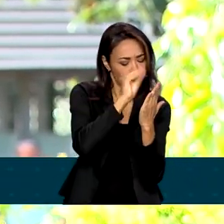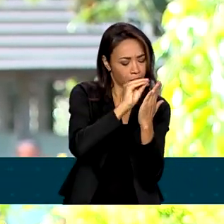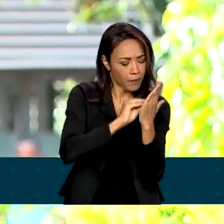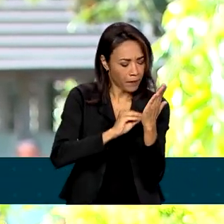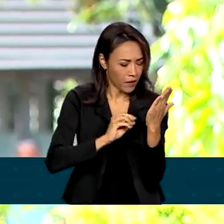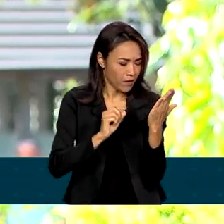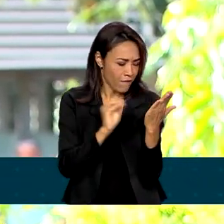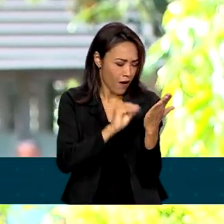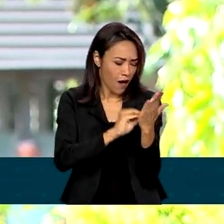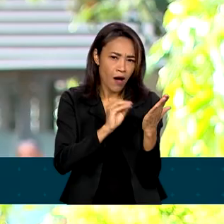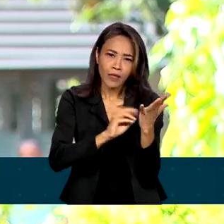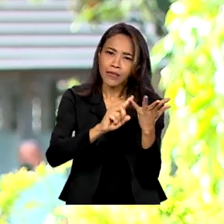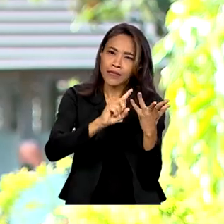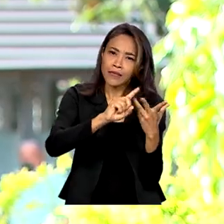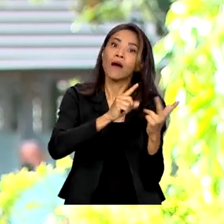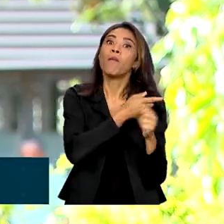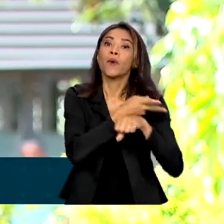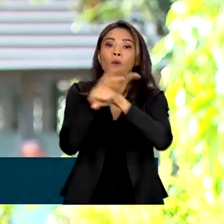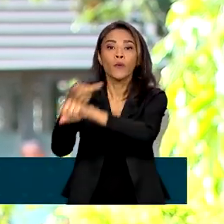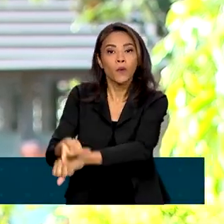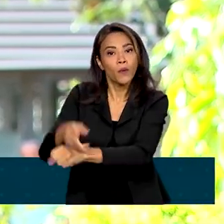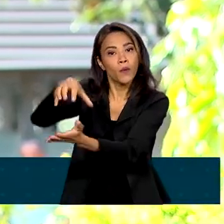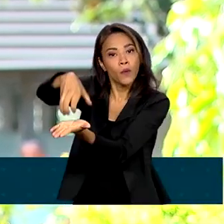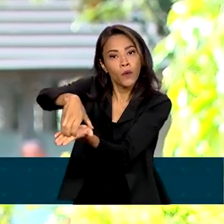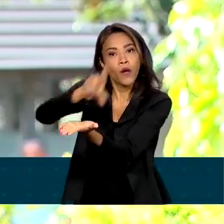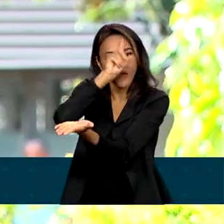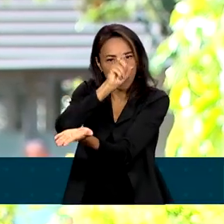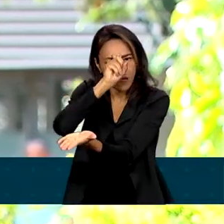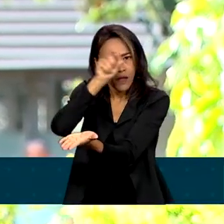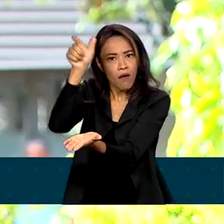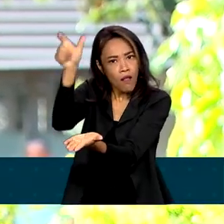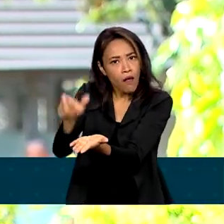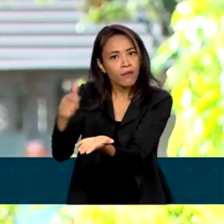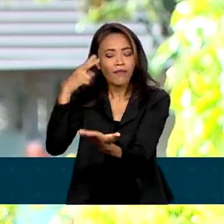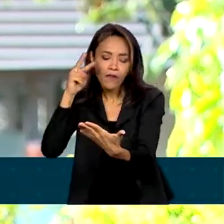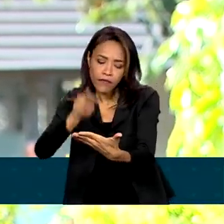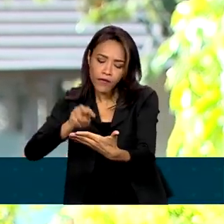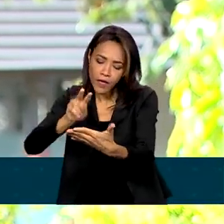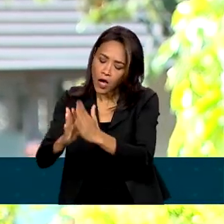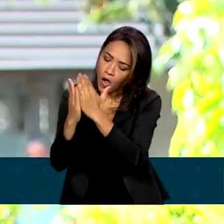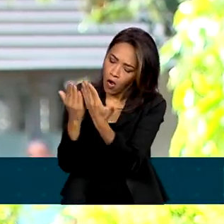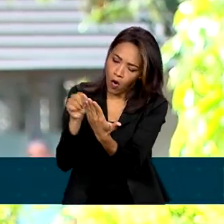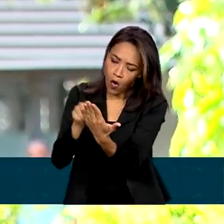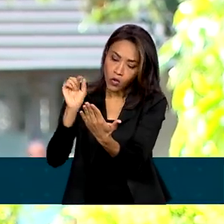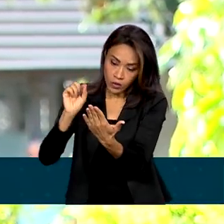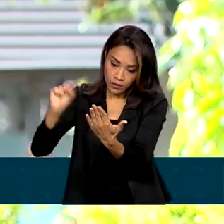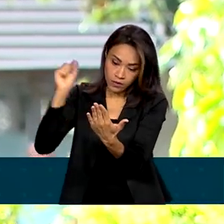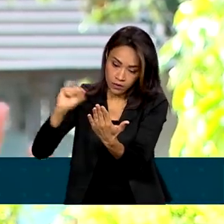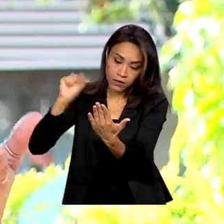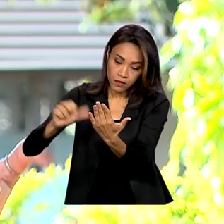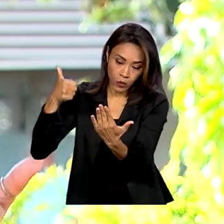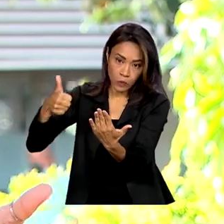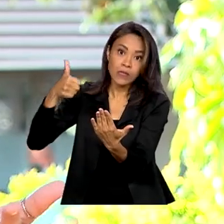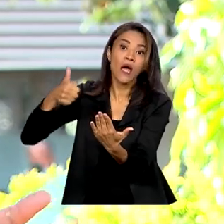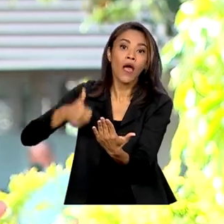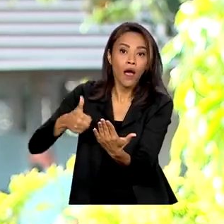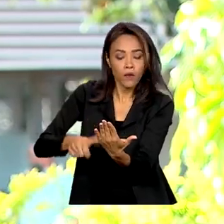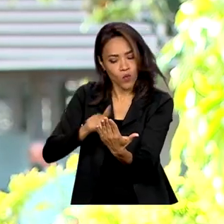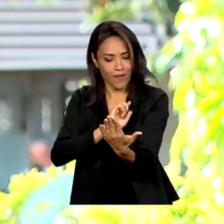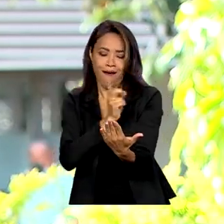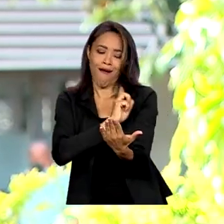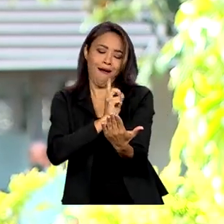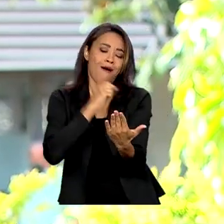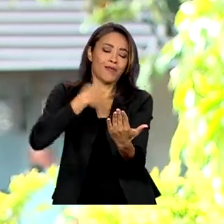procure um profissional na sala de vacina, ele está lá para olhar o cartão, verificar e dizer, olha, está tudo certo, tudo em dia, ou não, você